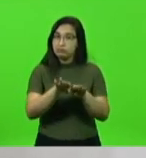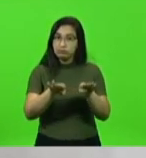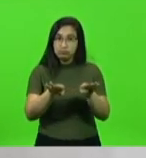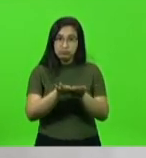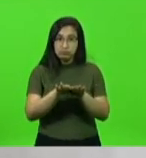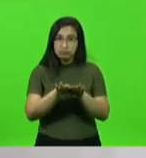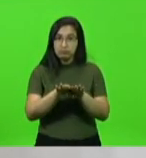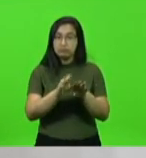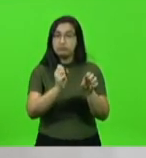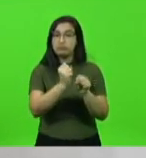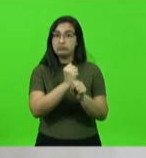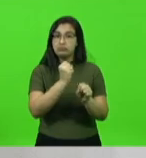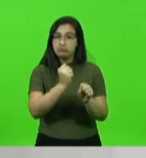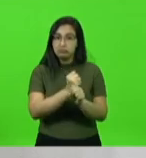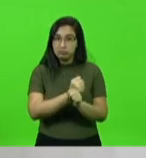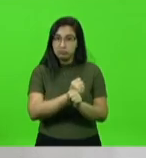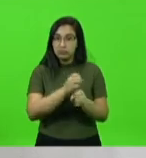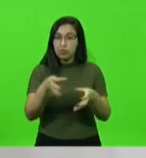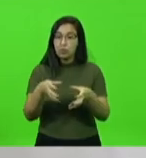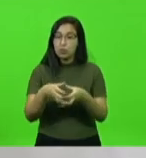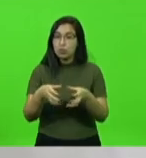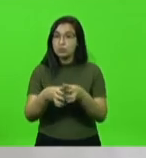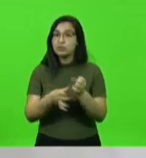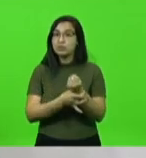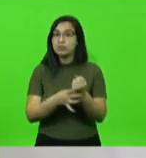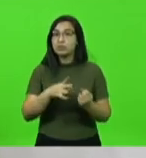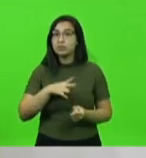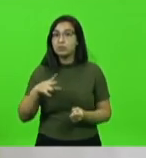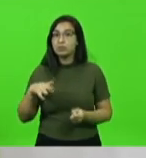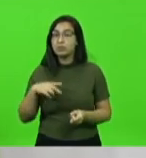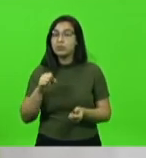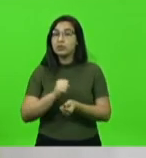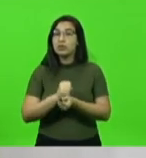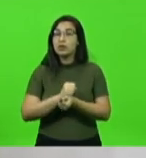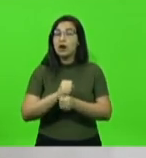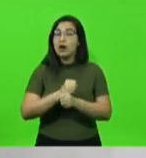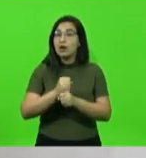foi construída para as classes da segurança pública lá no ano de 2013.